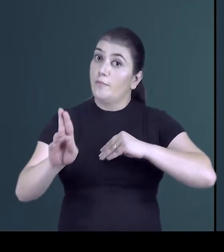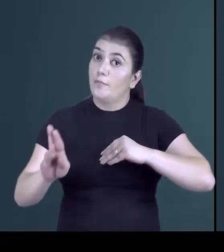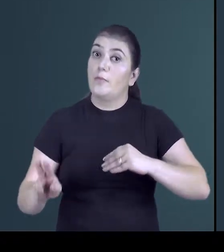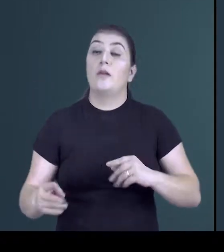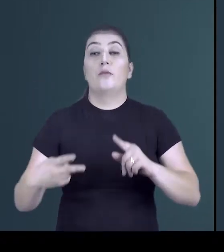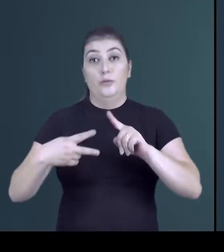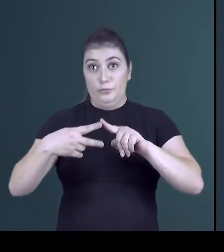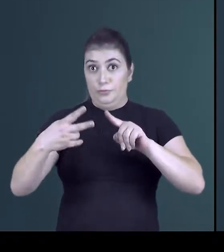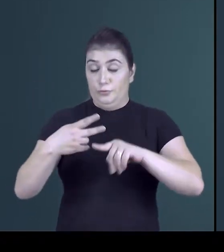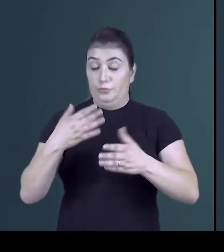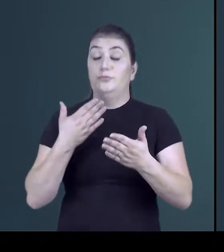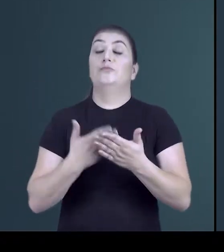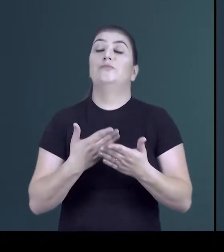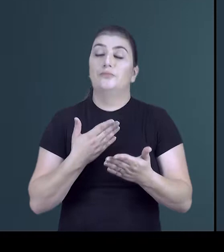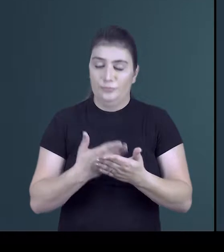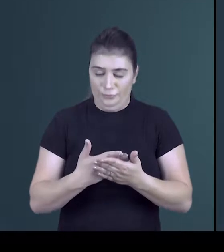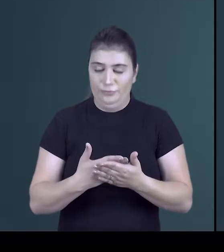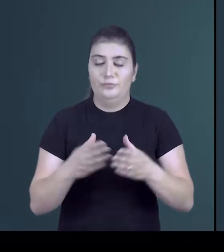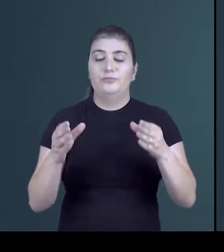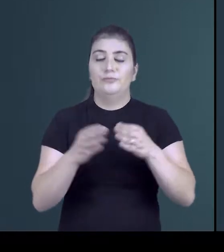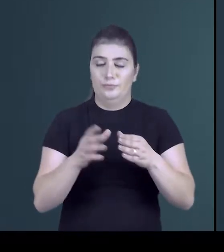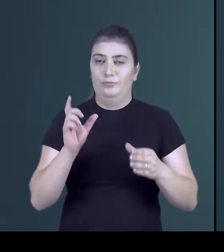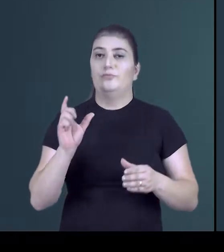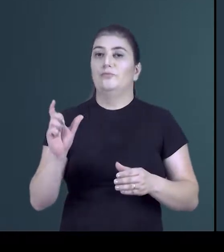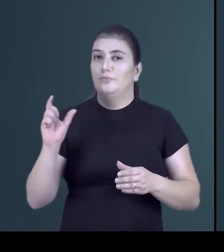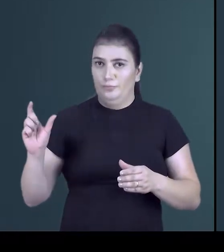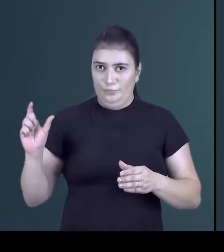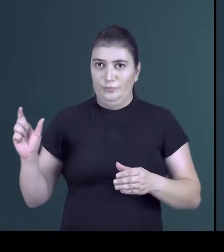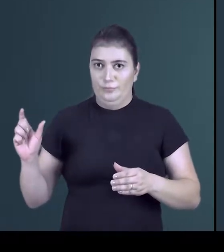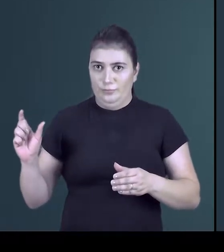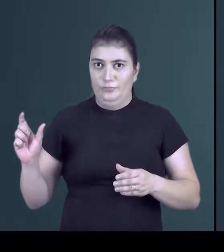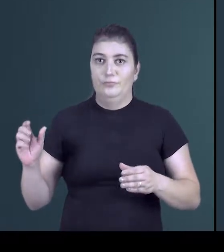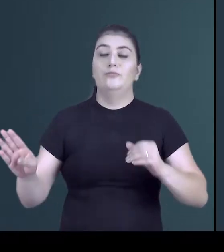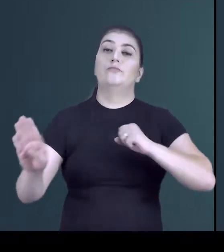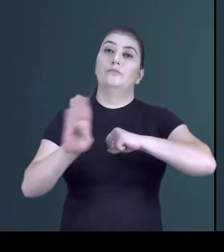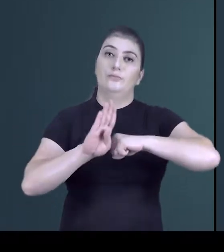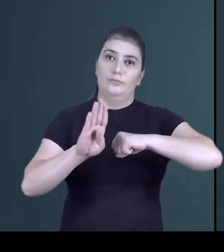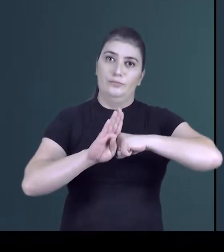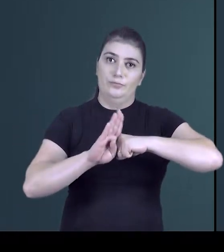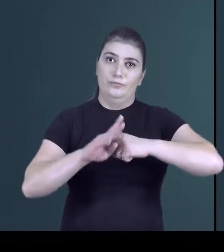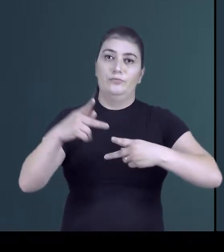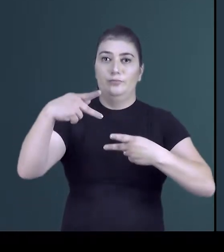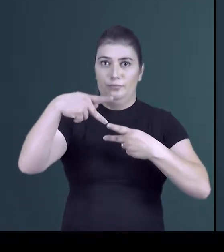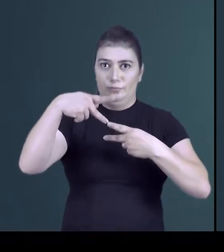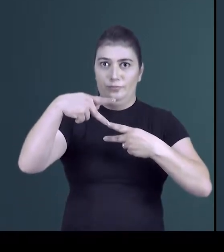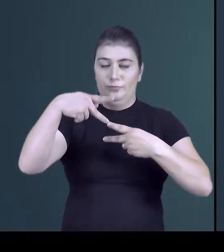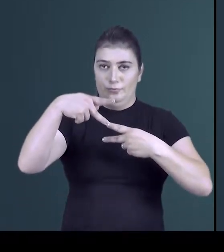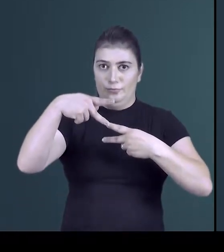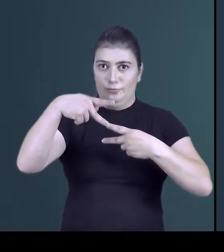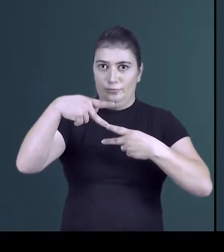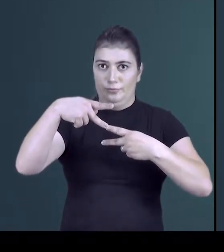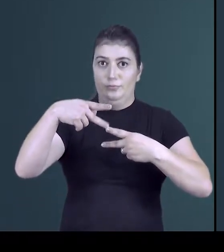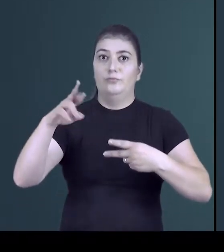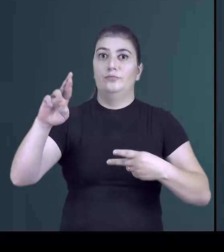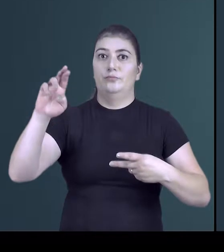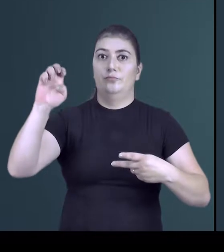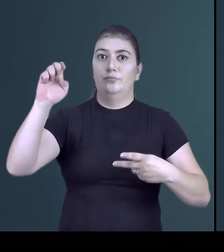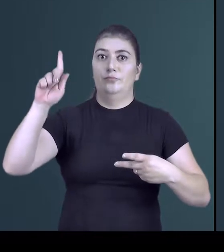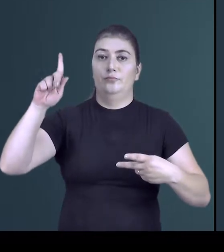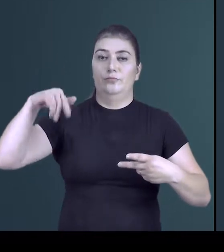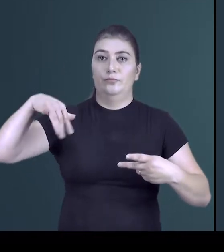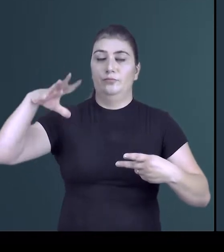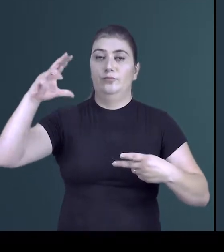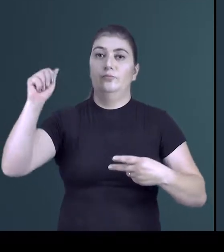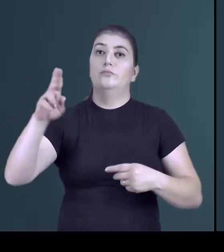estudos, ao mesmo tempo, com duas classes de palavras. Substantivos e preposições. Regência nominal